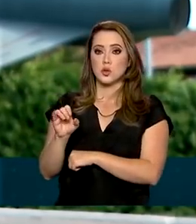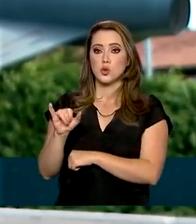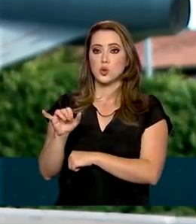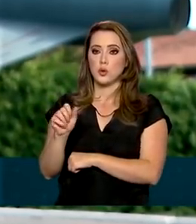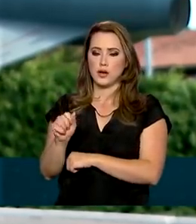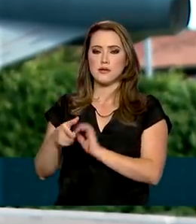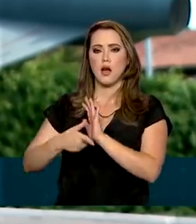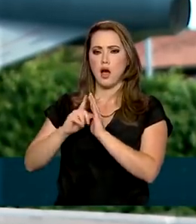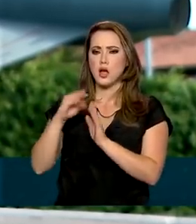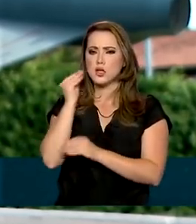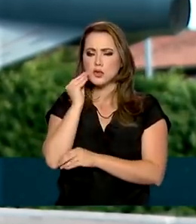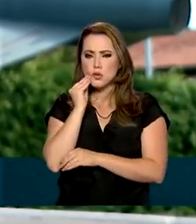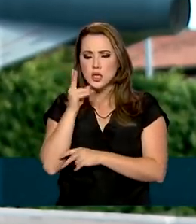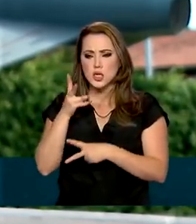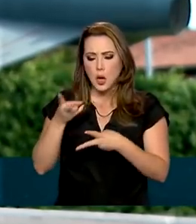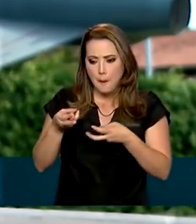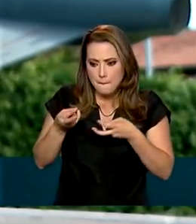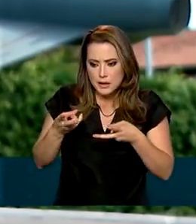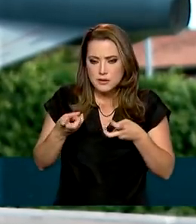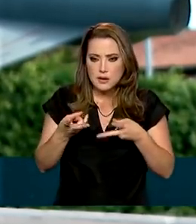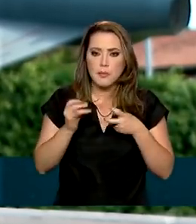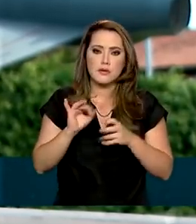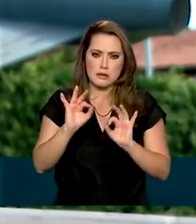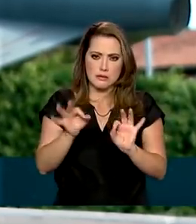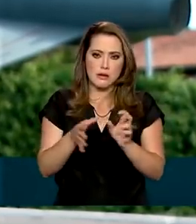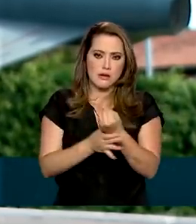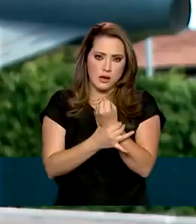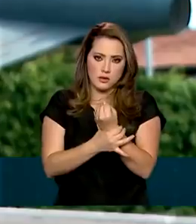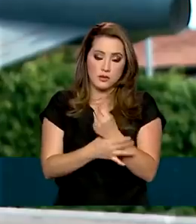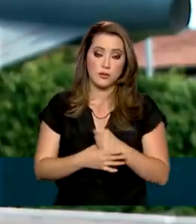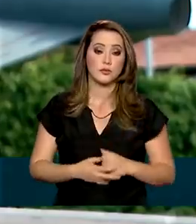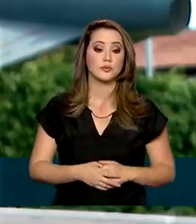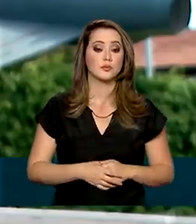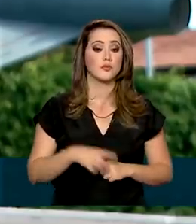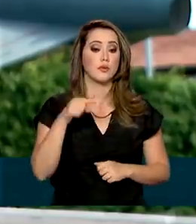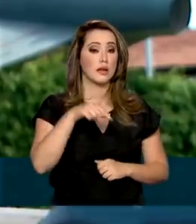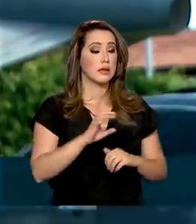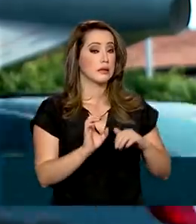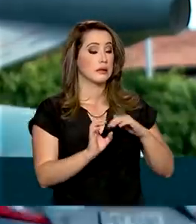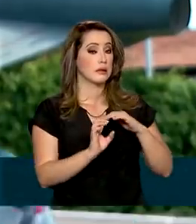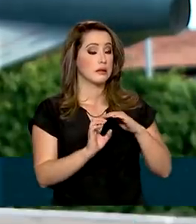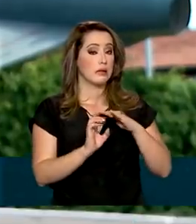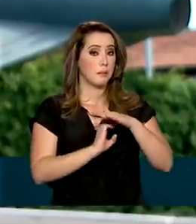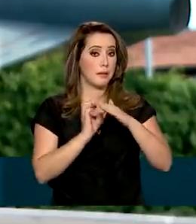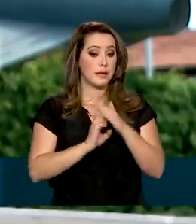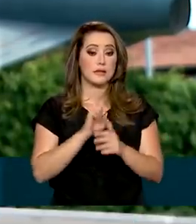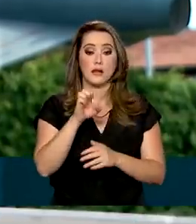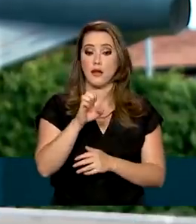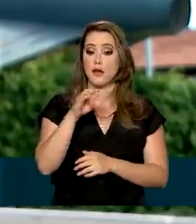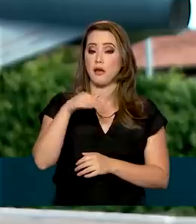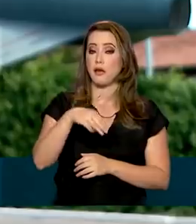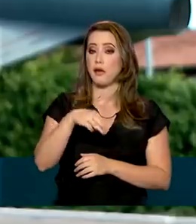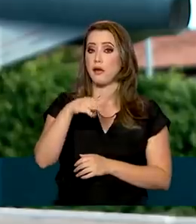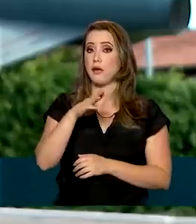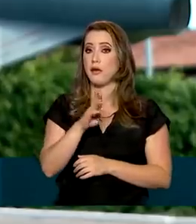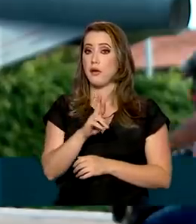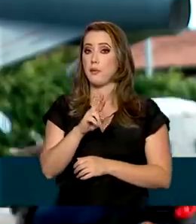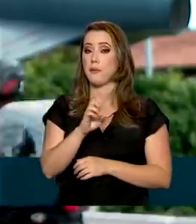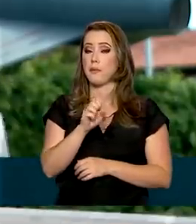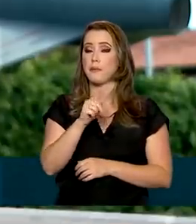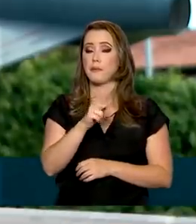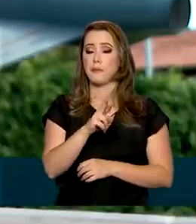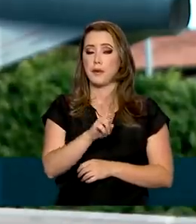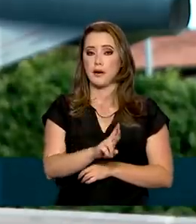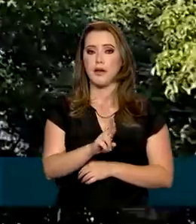elas foram checadas para garantir a segurança no voo. Na Embraer de São Paulo, elas vão passar por novos testes antes de